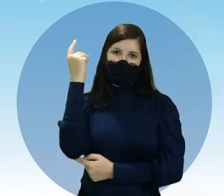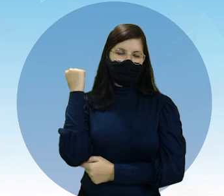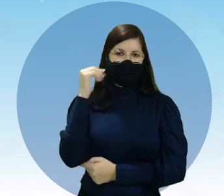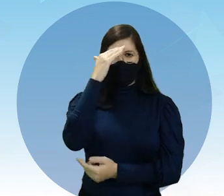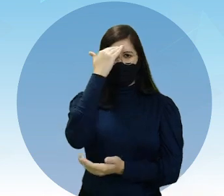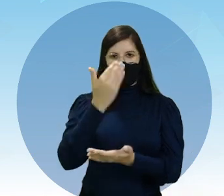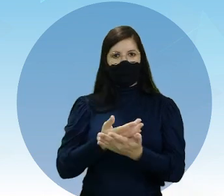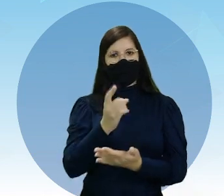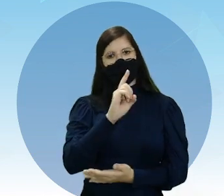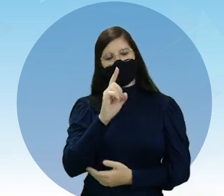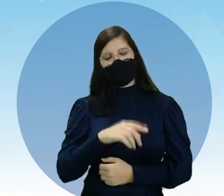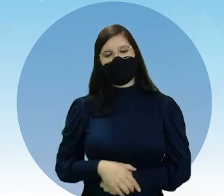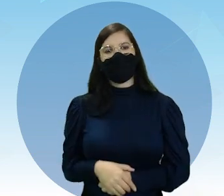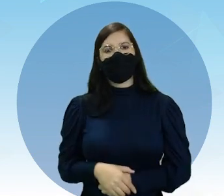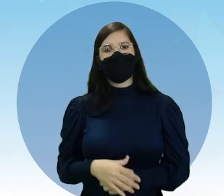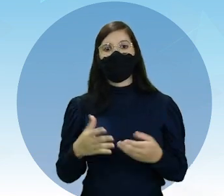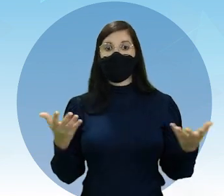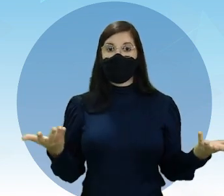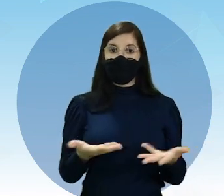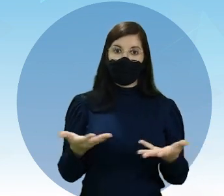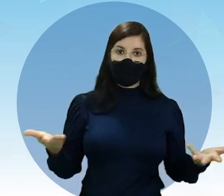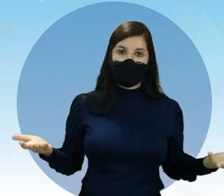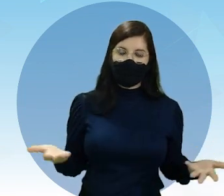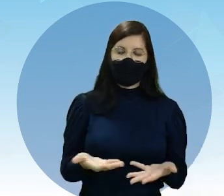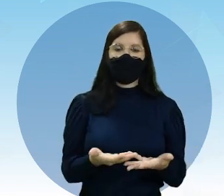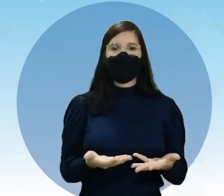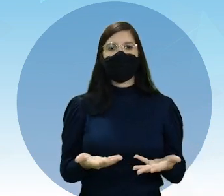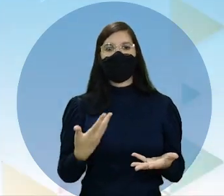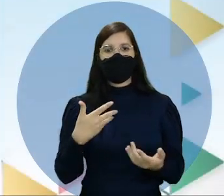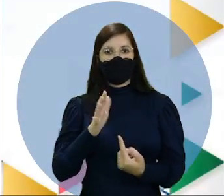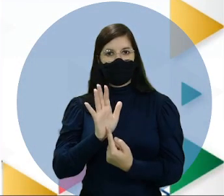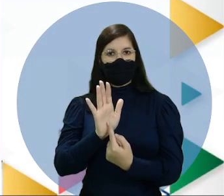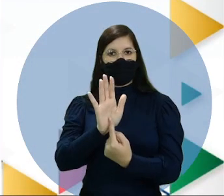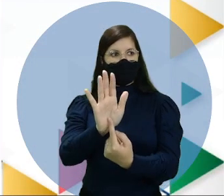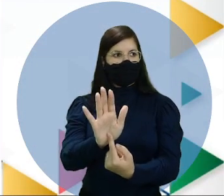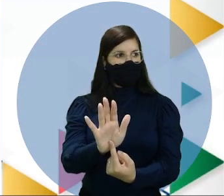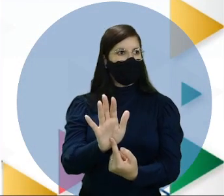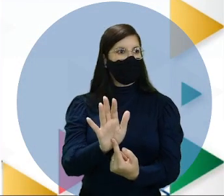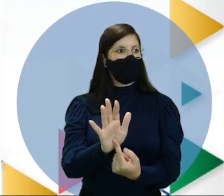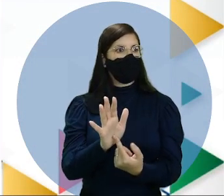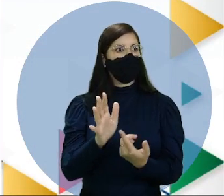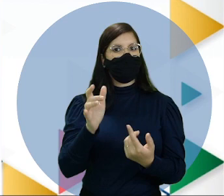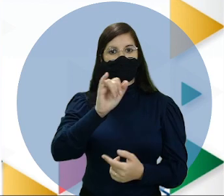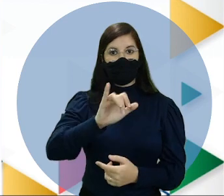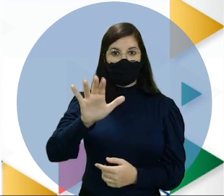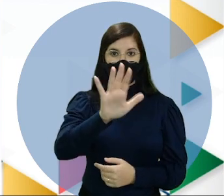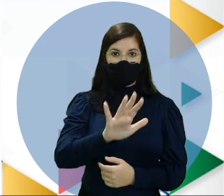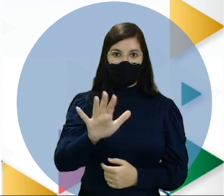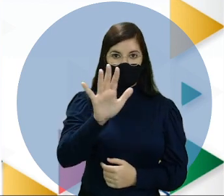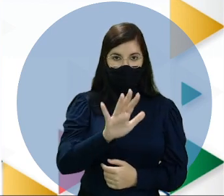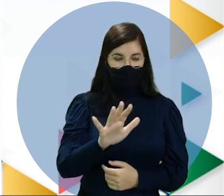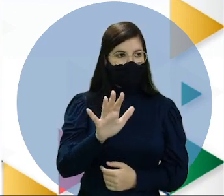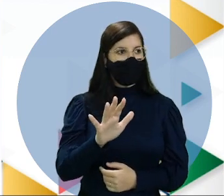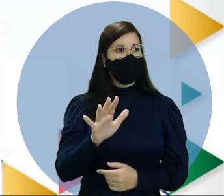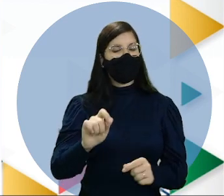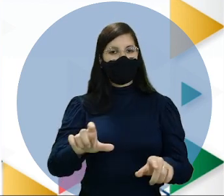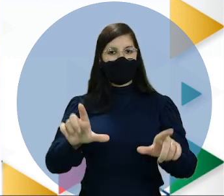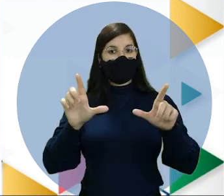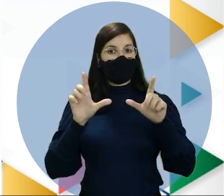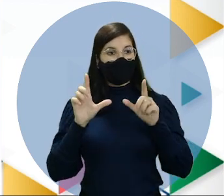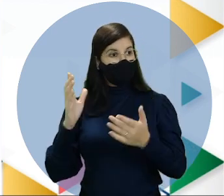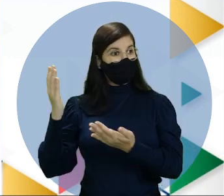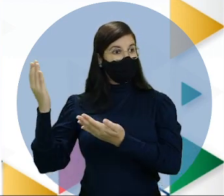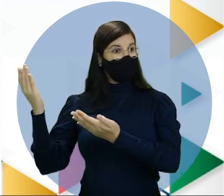Mas, enfim, eu gostaria agora que vocês observassem aí essa imagem, na telinha,